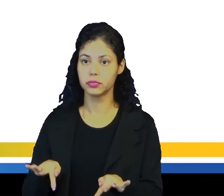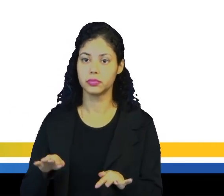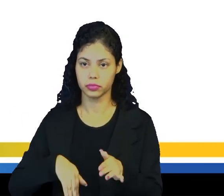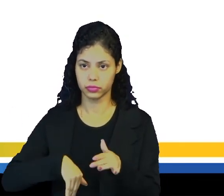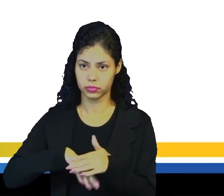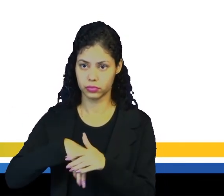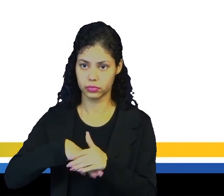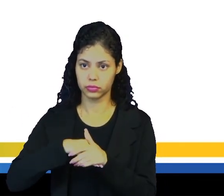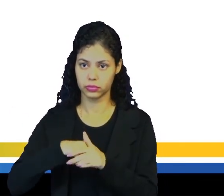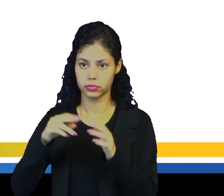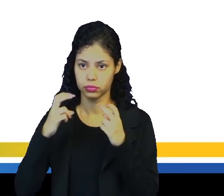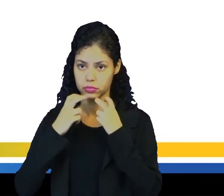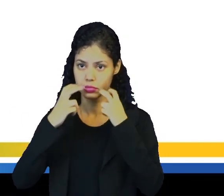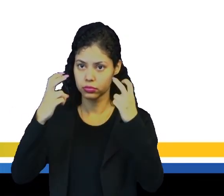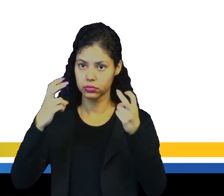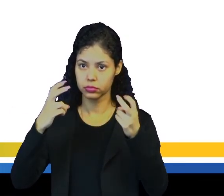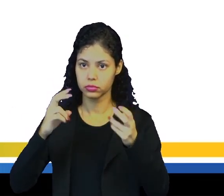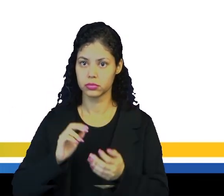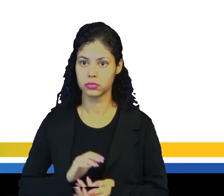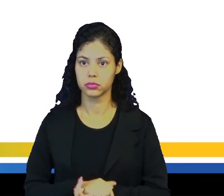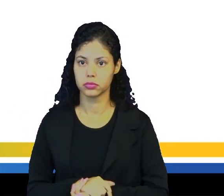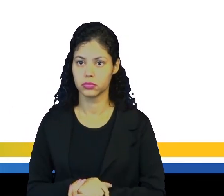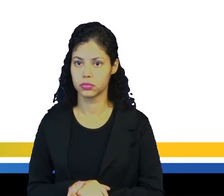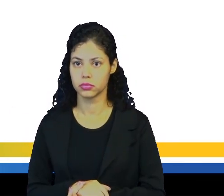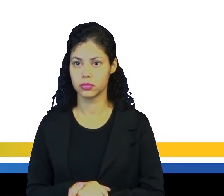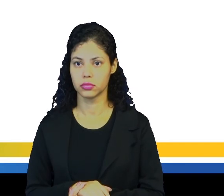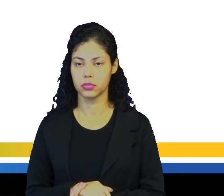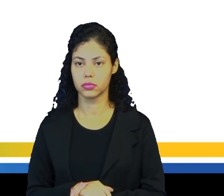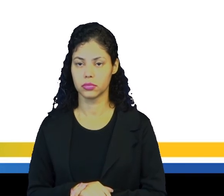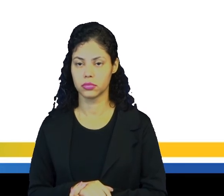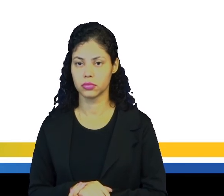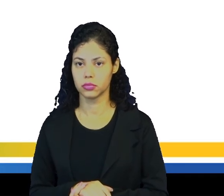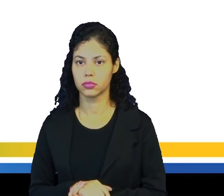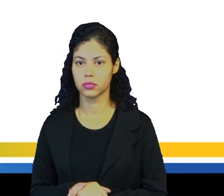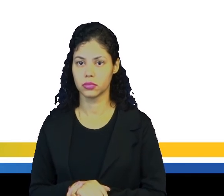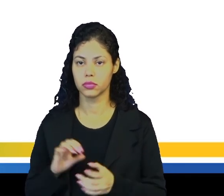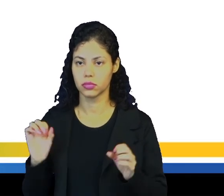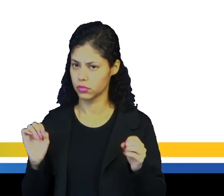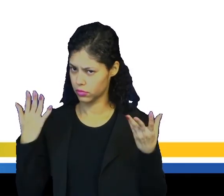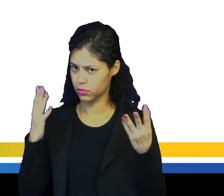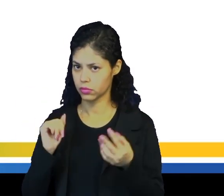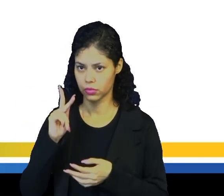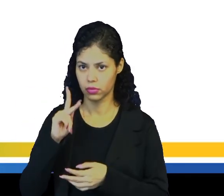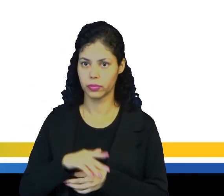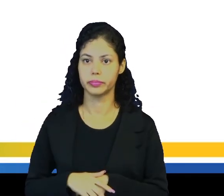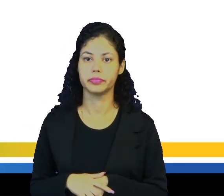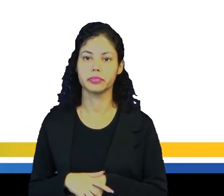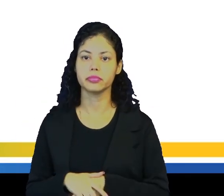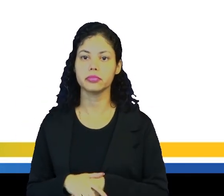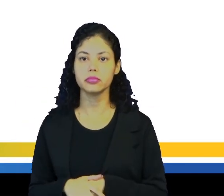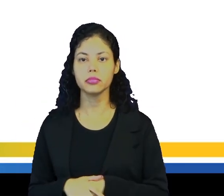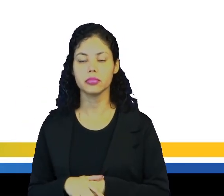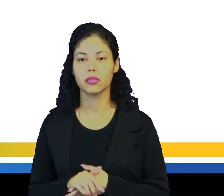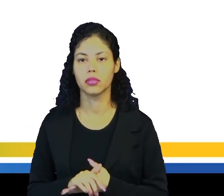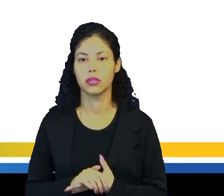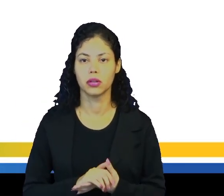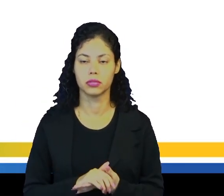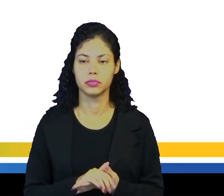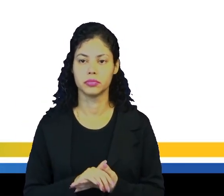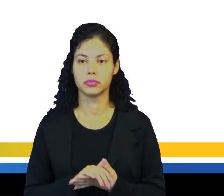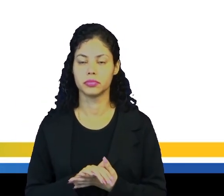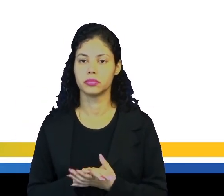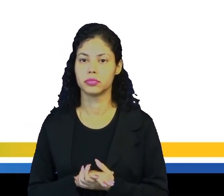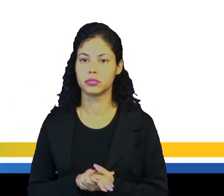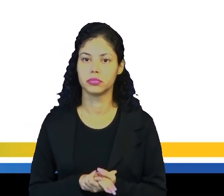jogo, né, eles gritaram, you hey! Uma espécie de comemoração, ok? Na quinta, nós